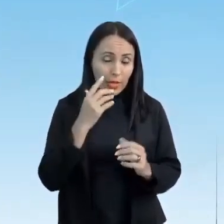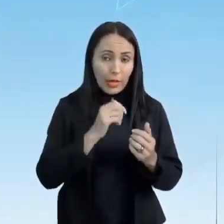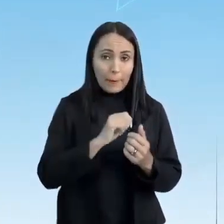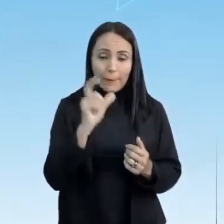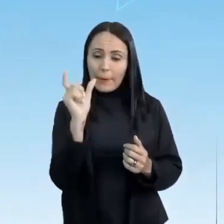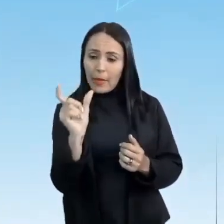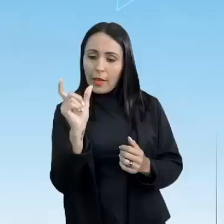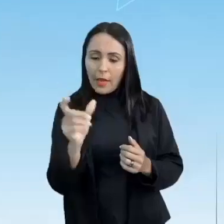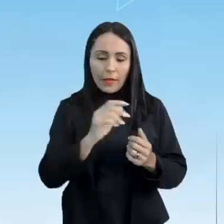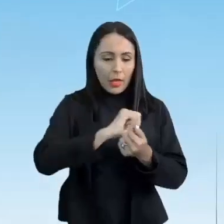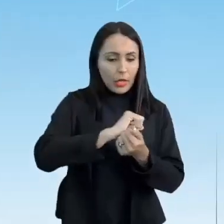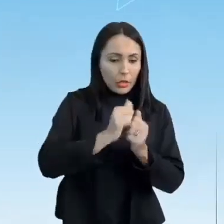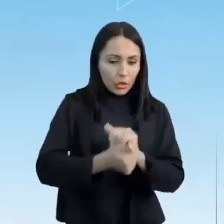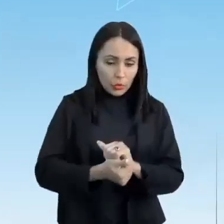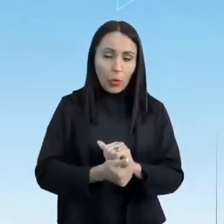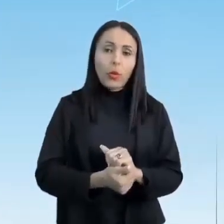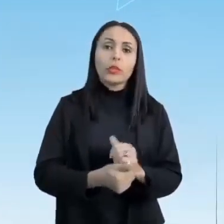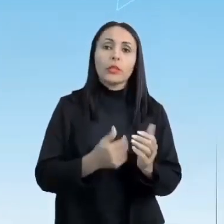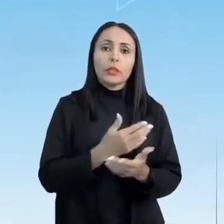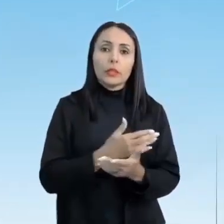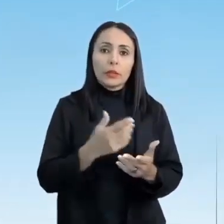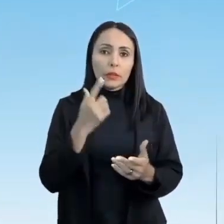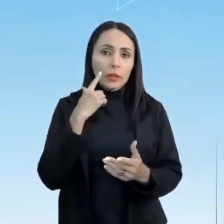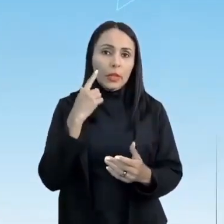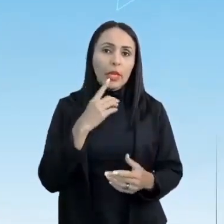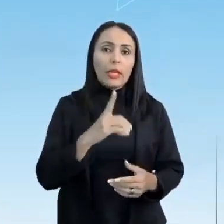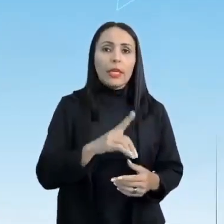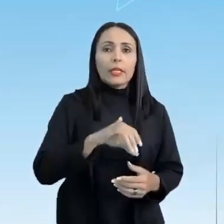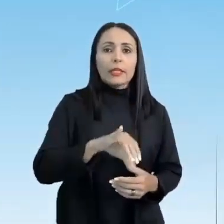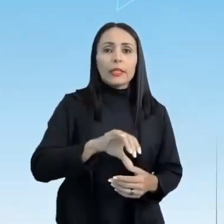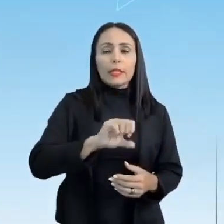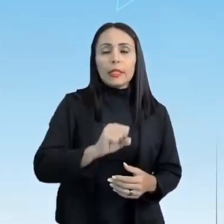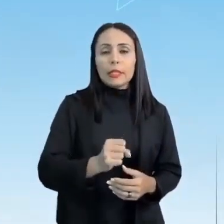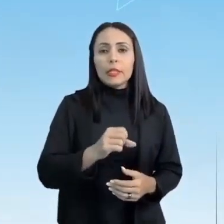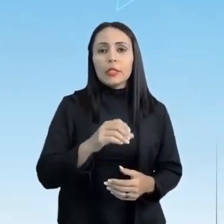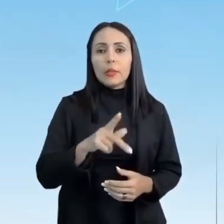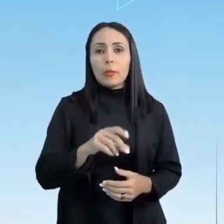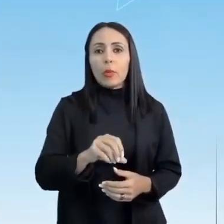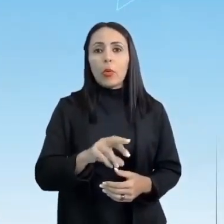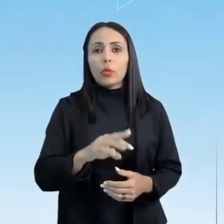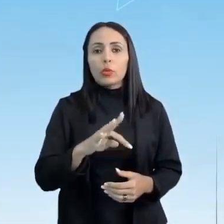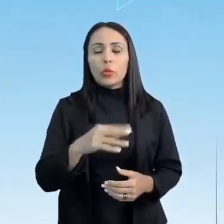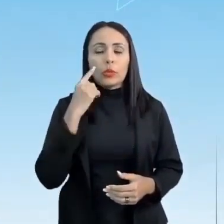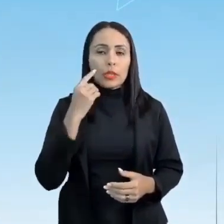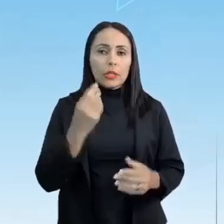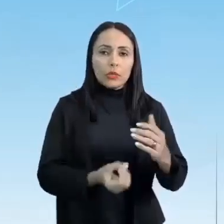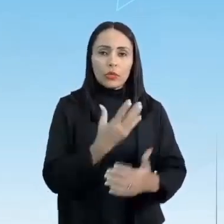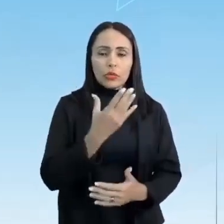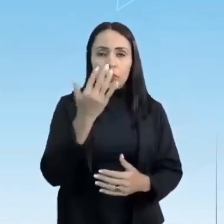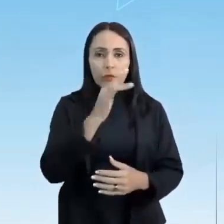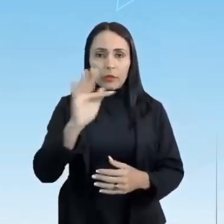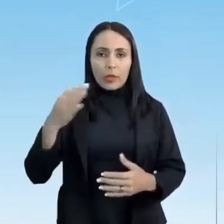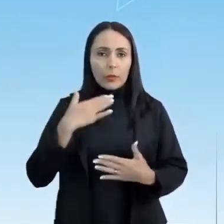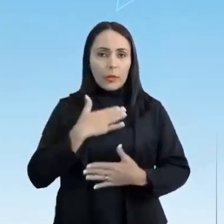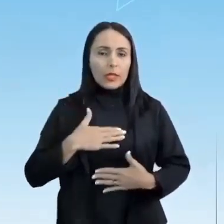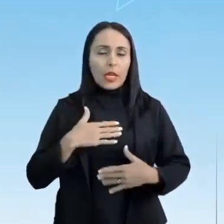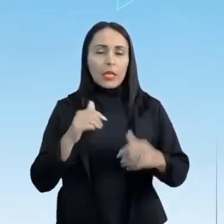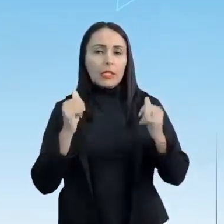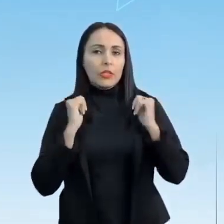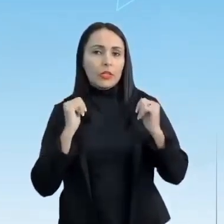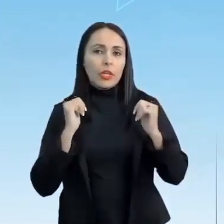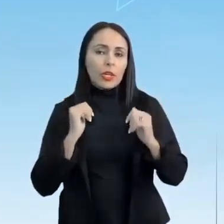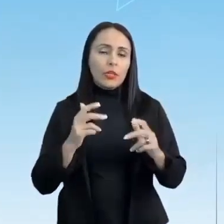tem suas raízes na palavra desporto, de origem francesa, que significa prazer, descanso,